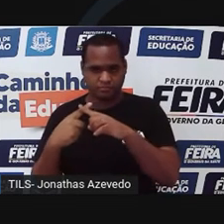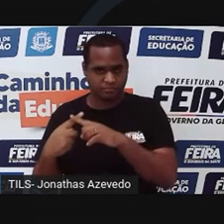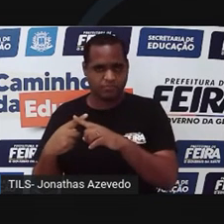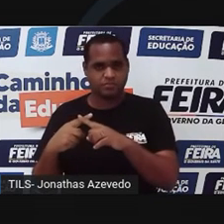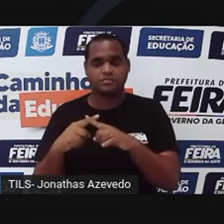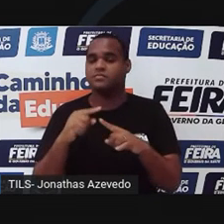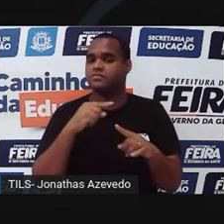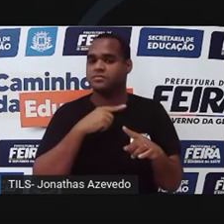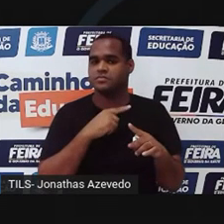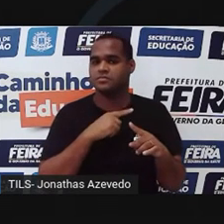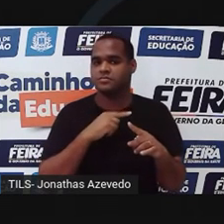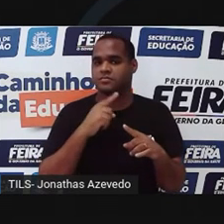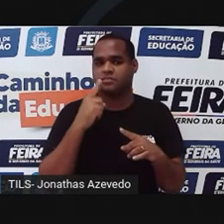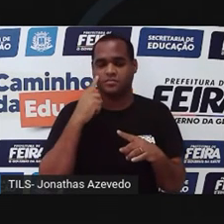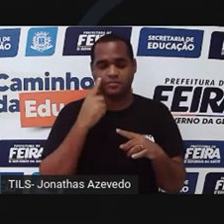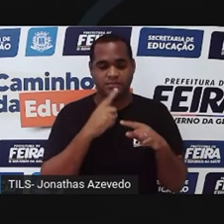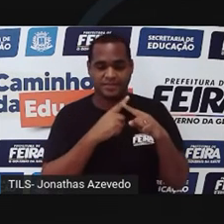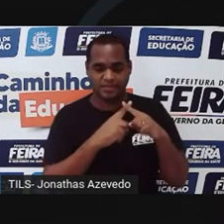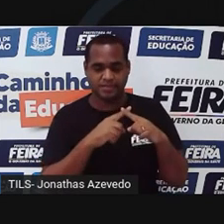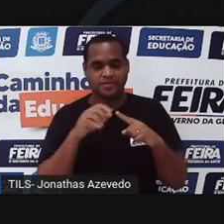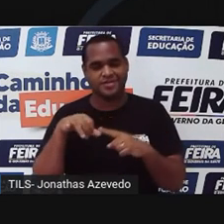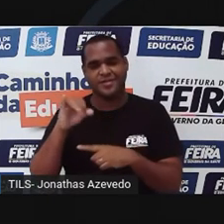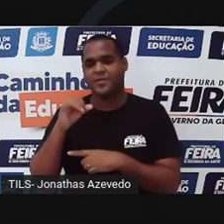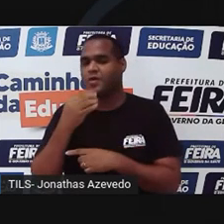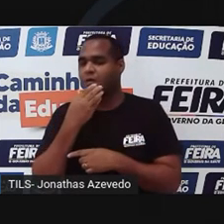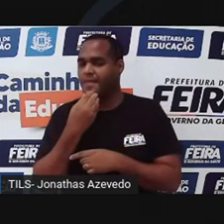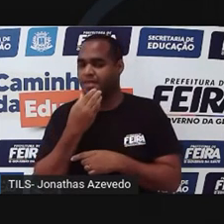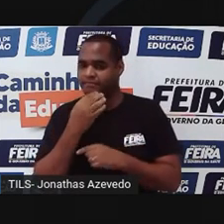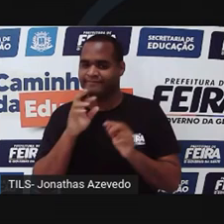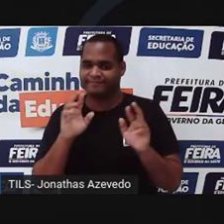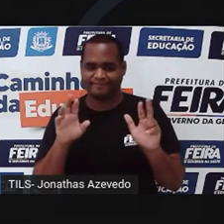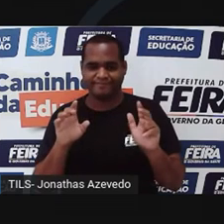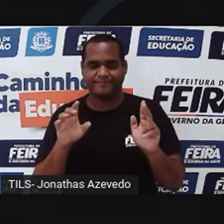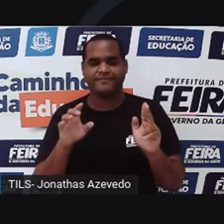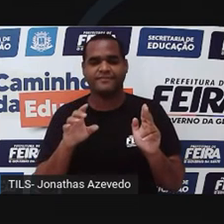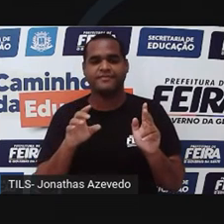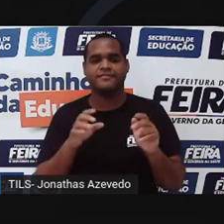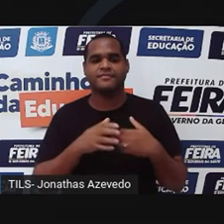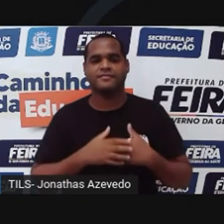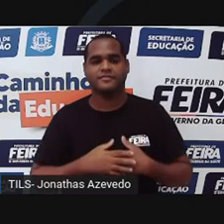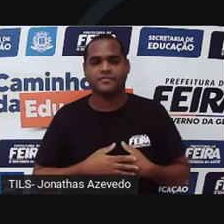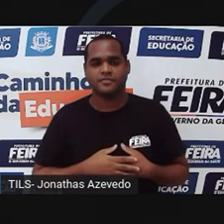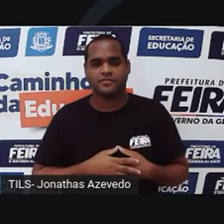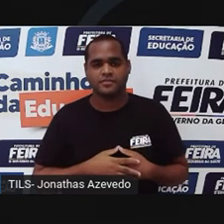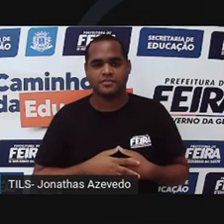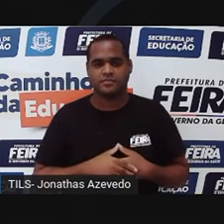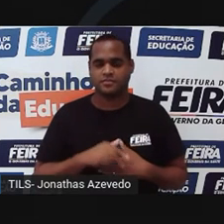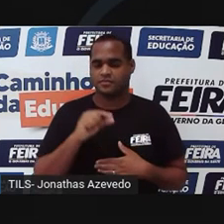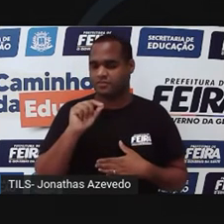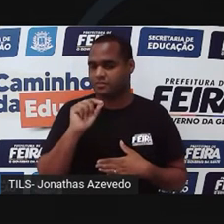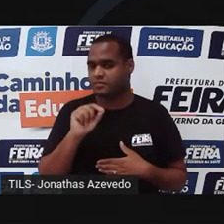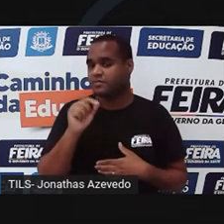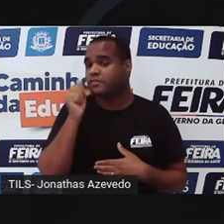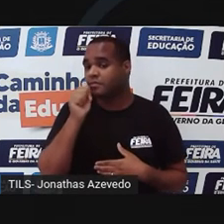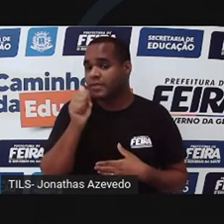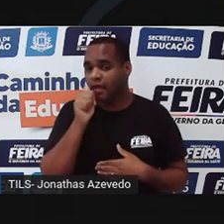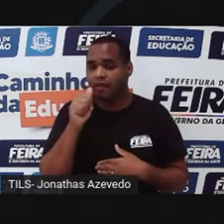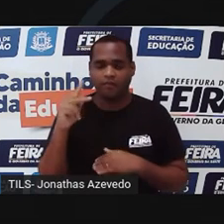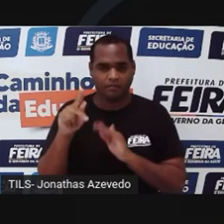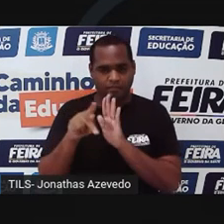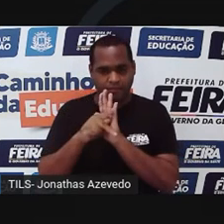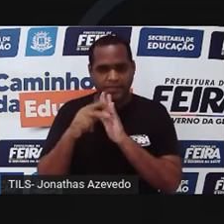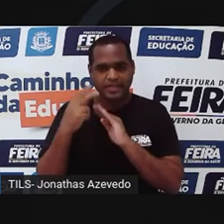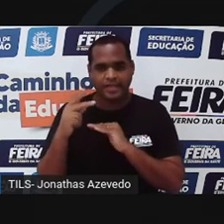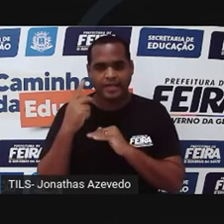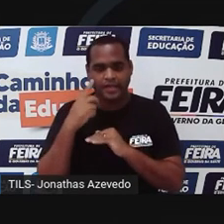sexo masculino ele tem um cromossomo X e um cromossomo Y. Para a mulher ser